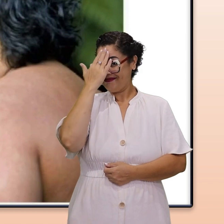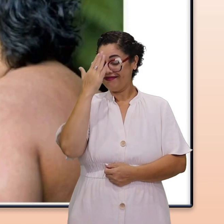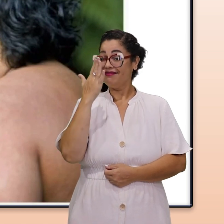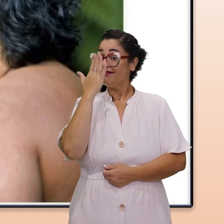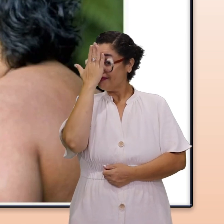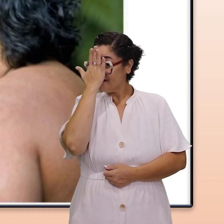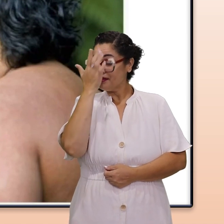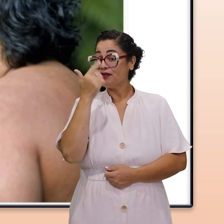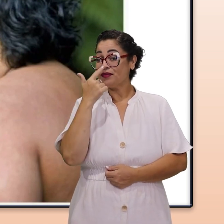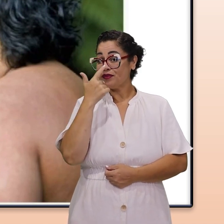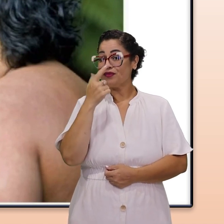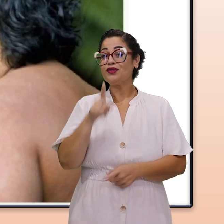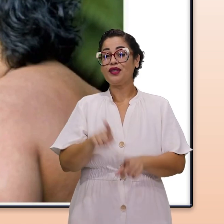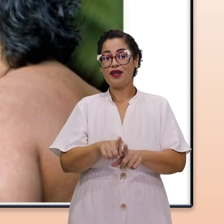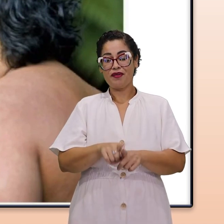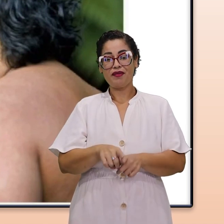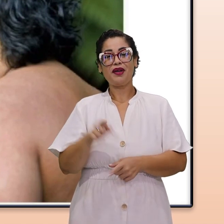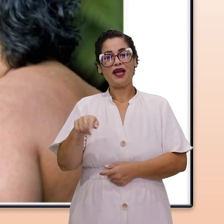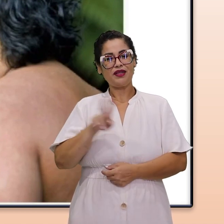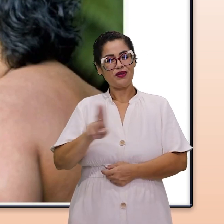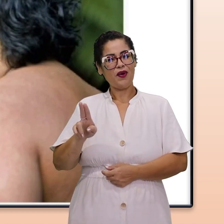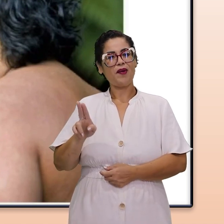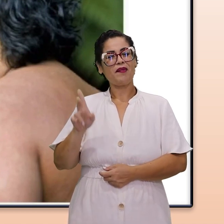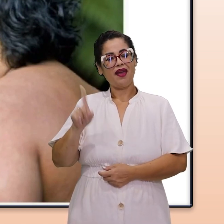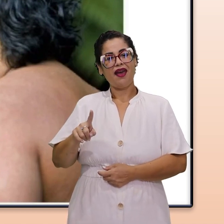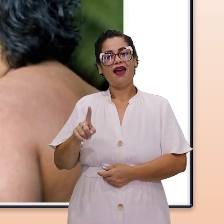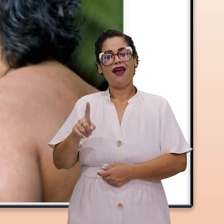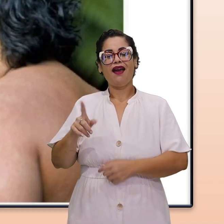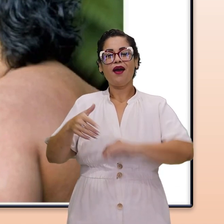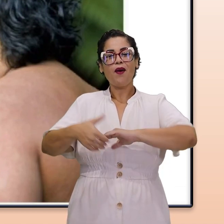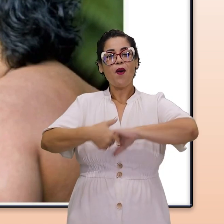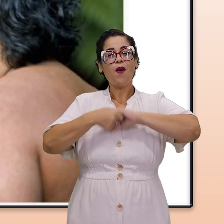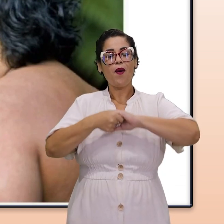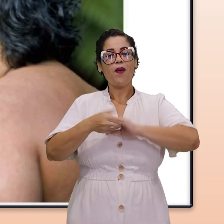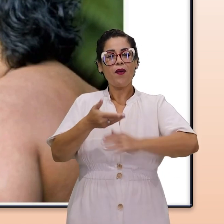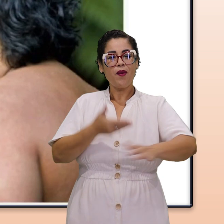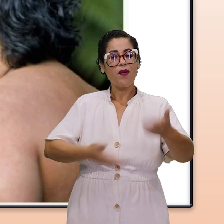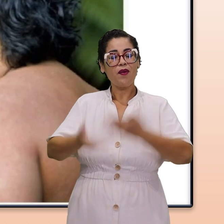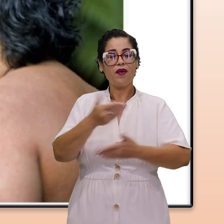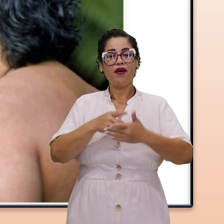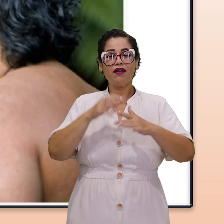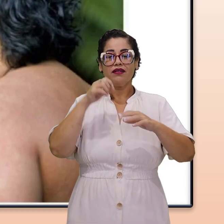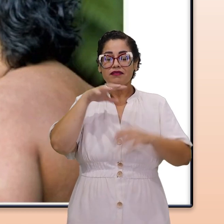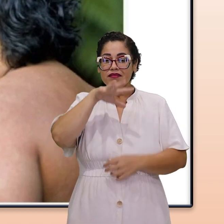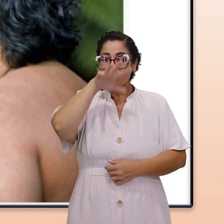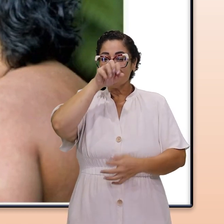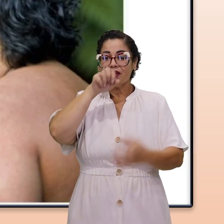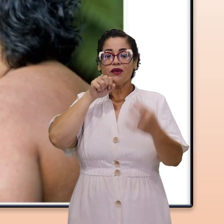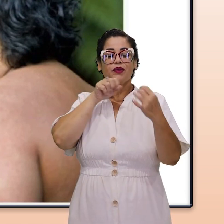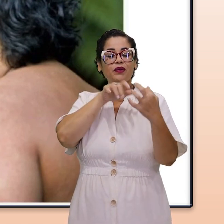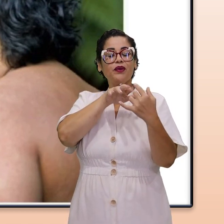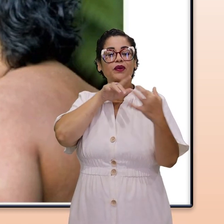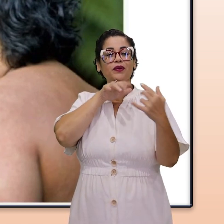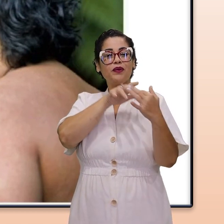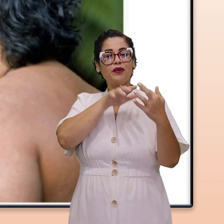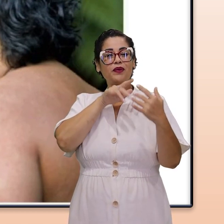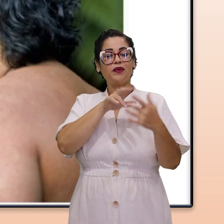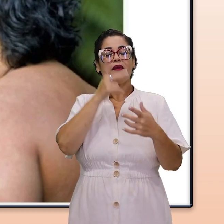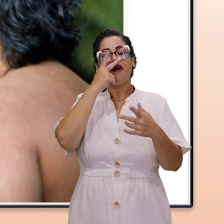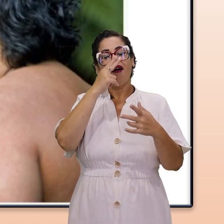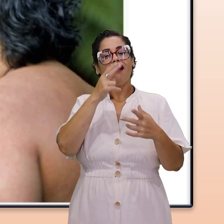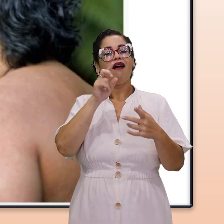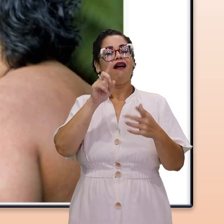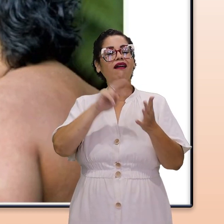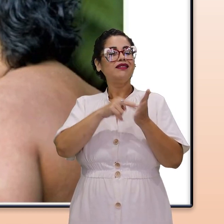testa e no nariz no que os maoris chamam de compartilhamento de fôlego é pensada como um gesto de